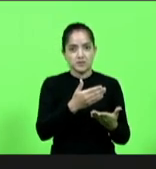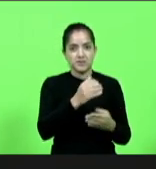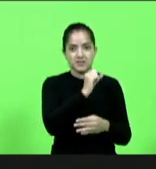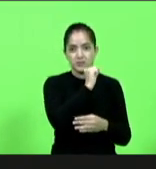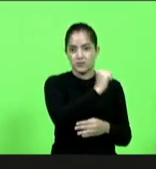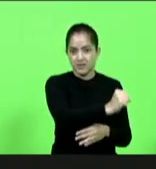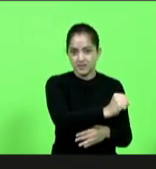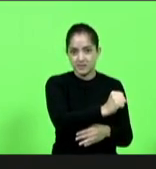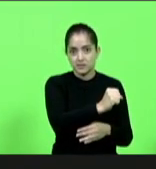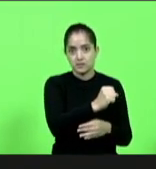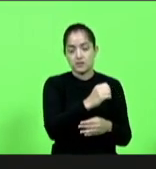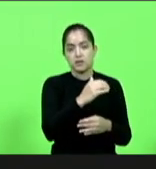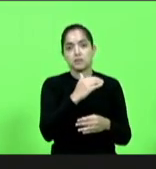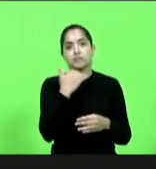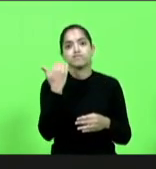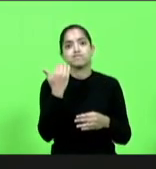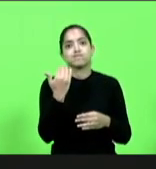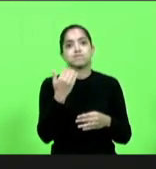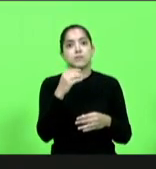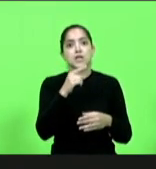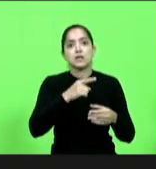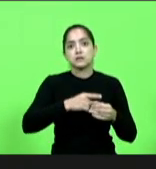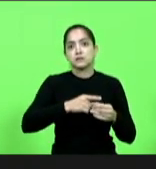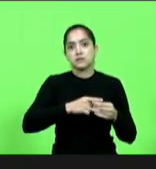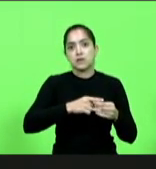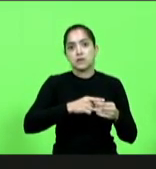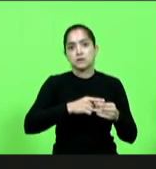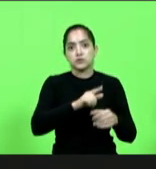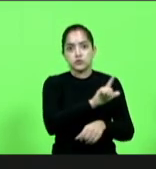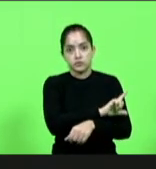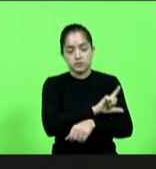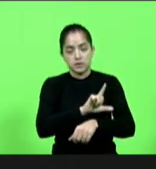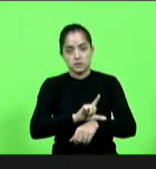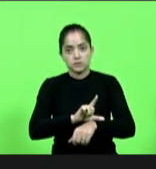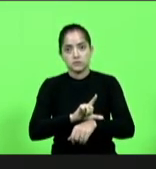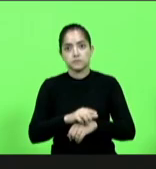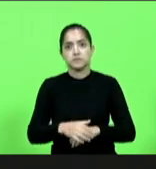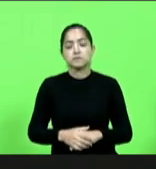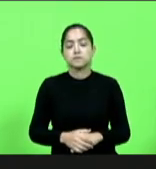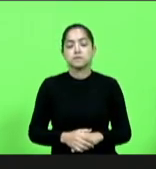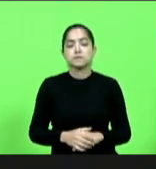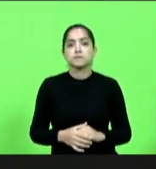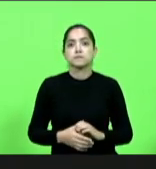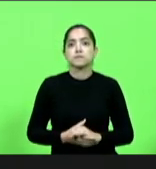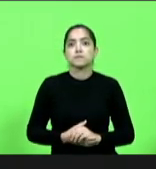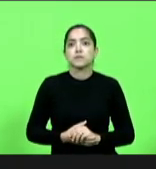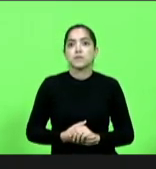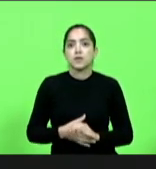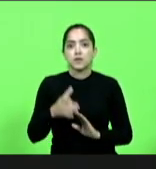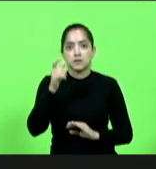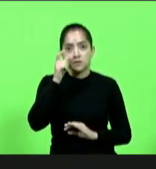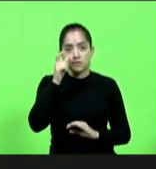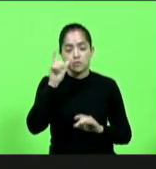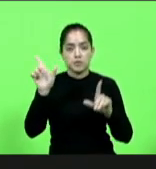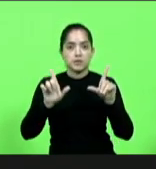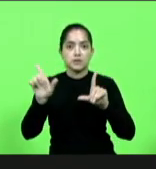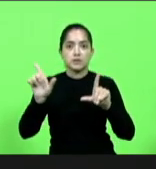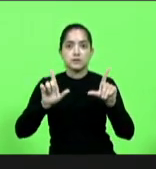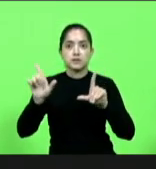vivemos estamos tristes com o coração partido por isso Nós estamos acompanhando na TV também a situação